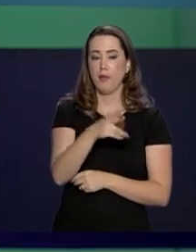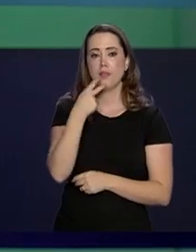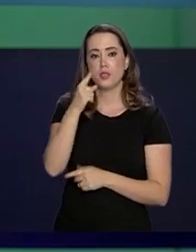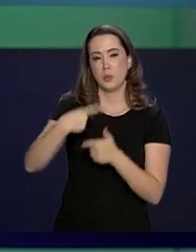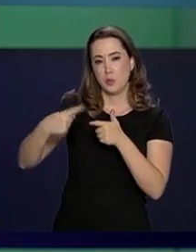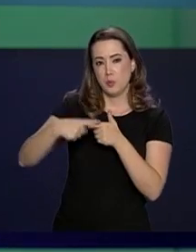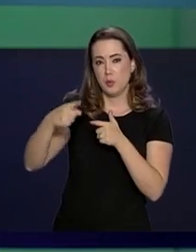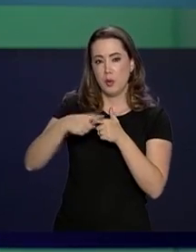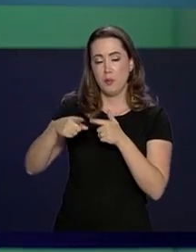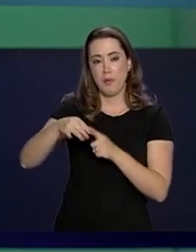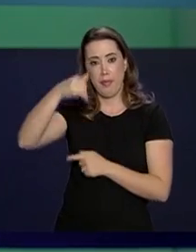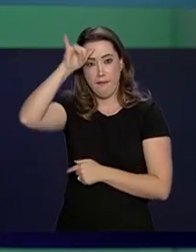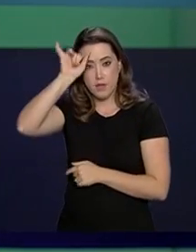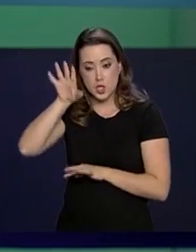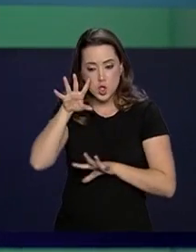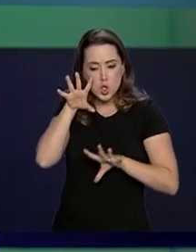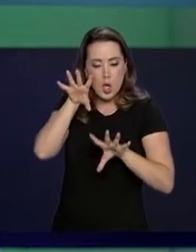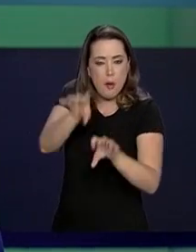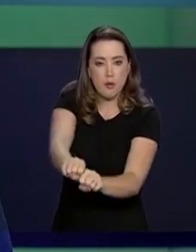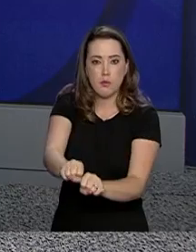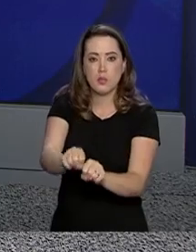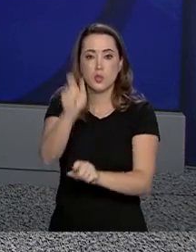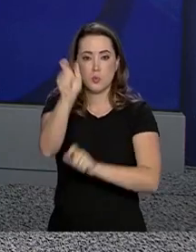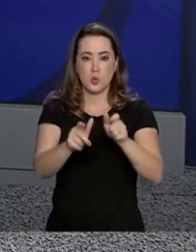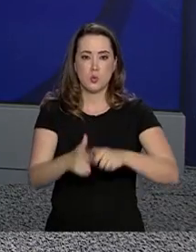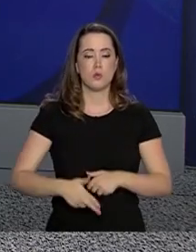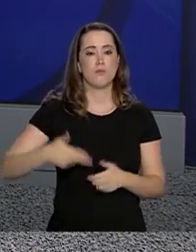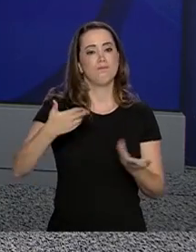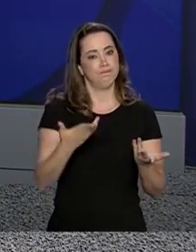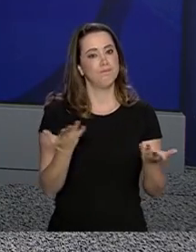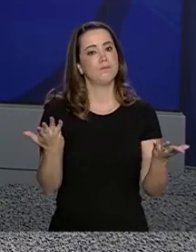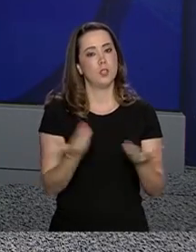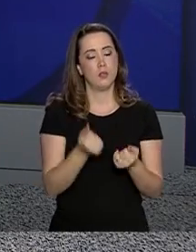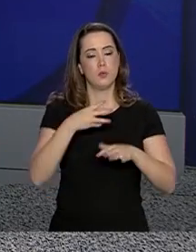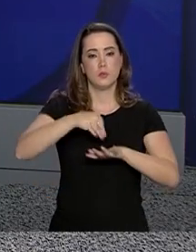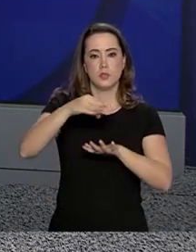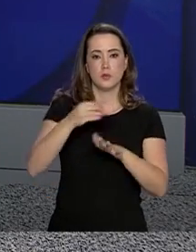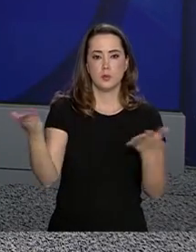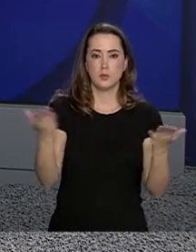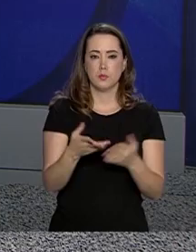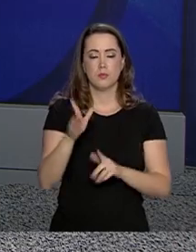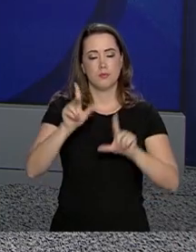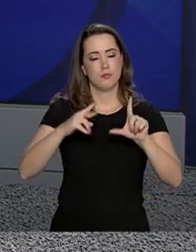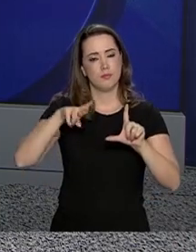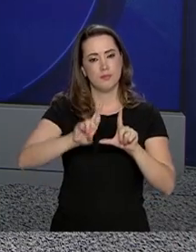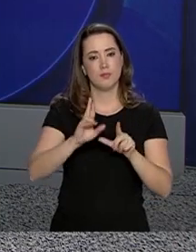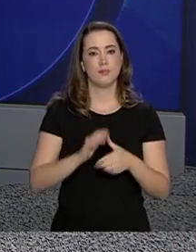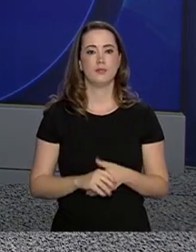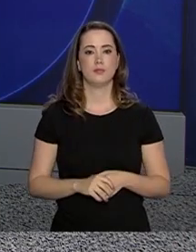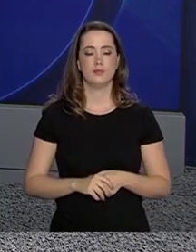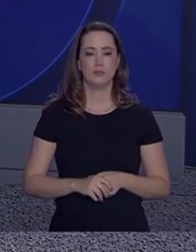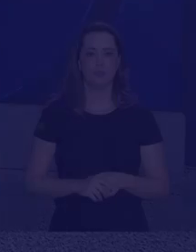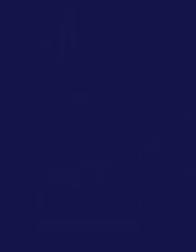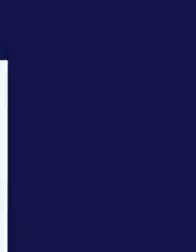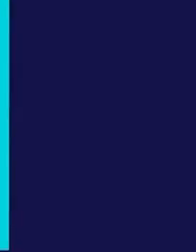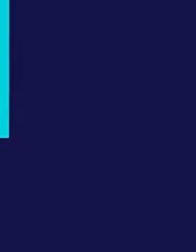fazenda Novo Mundo invadida por homens armados. Essas e outras notícias você confere agora no Repórter NBR.